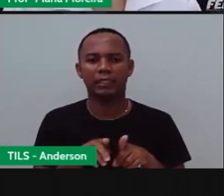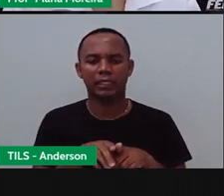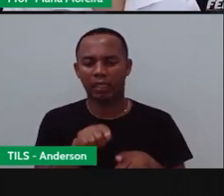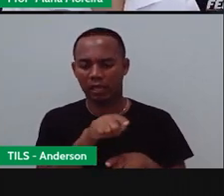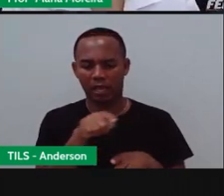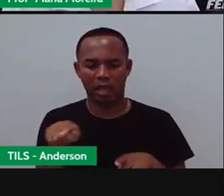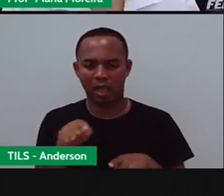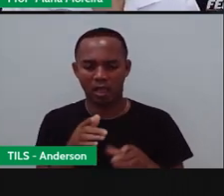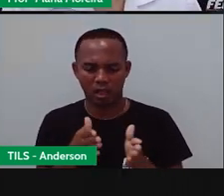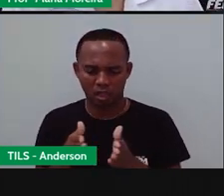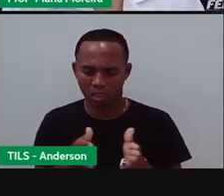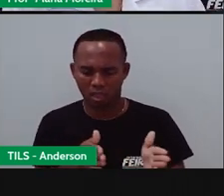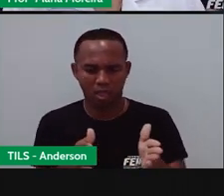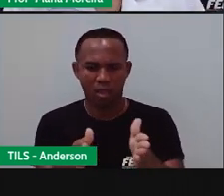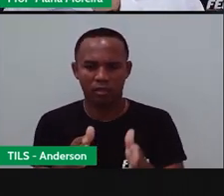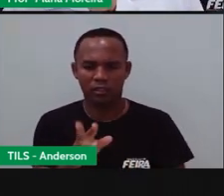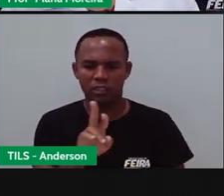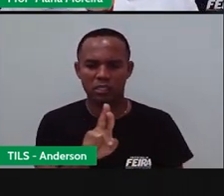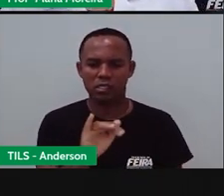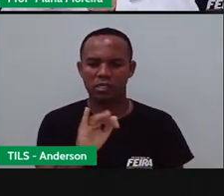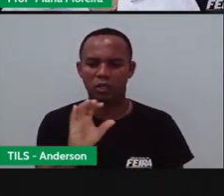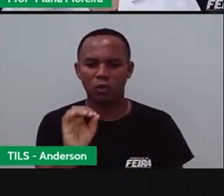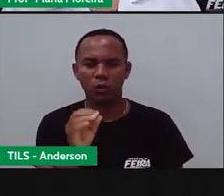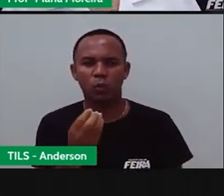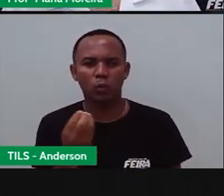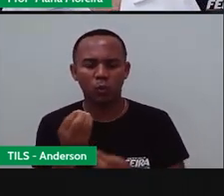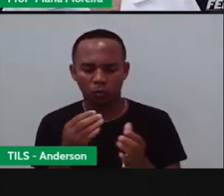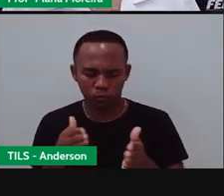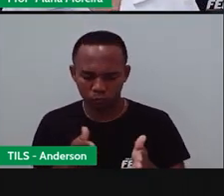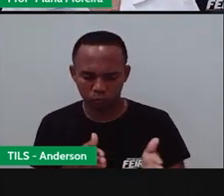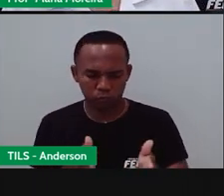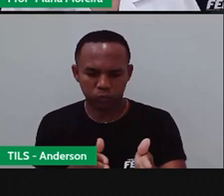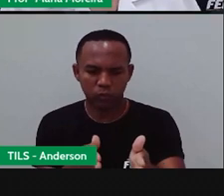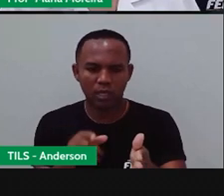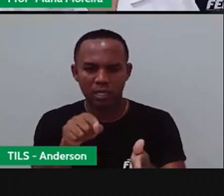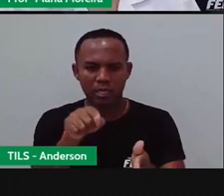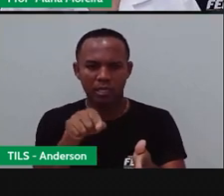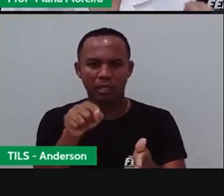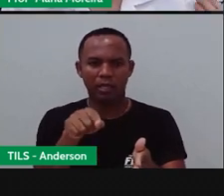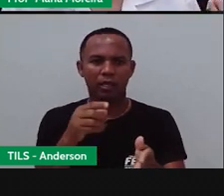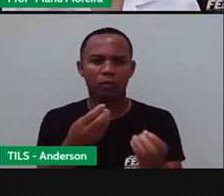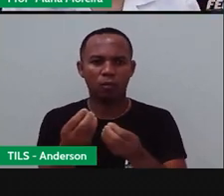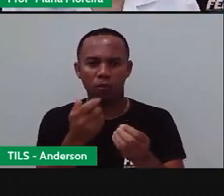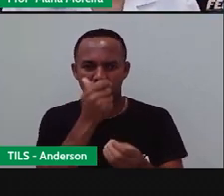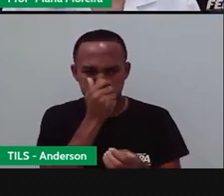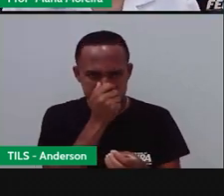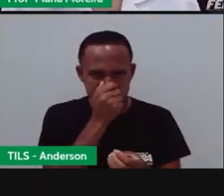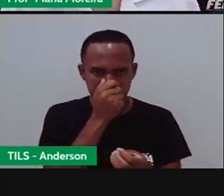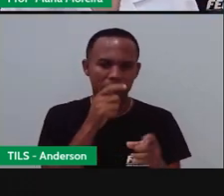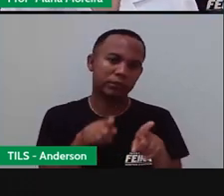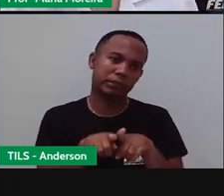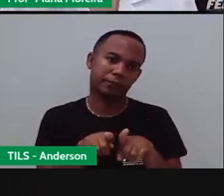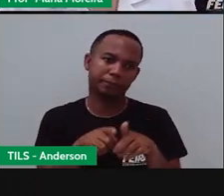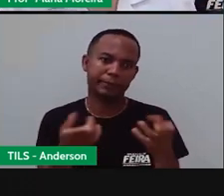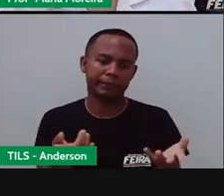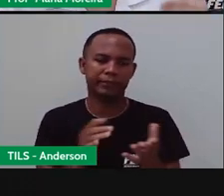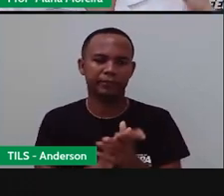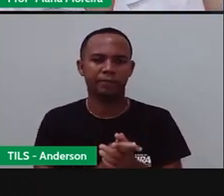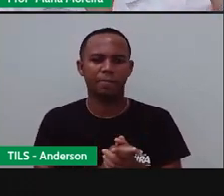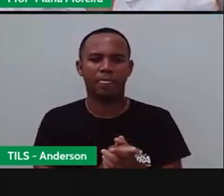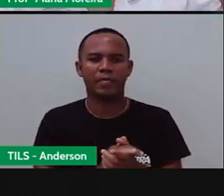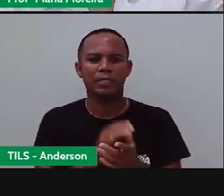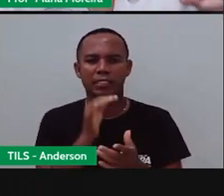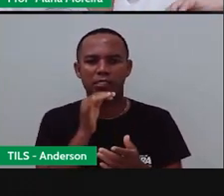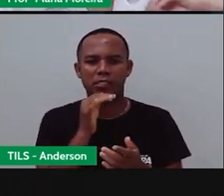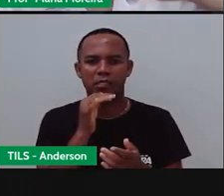Do rio Entre outras coisas Lembra que a Pró Falou aqui Numa aula Sobre o rio Nilo Sobre as cheias Do rio Nilo Então Se eles não